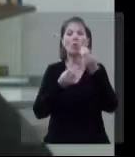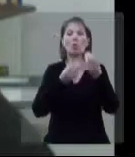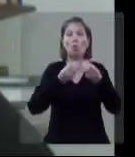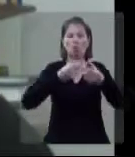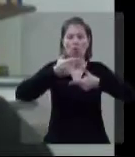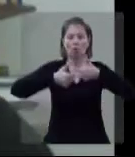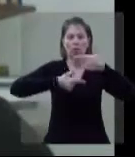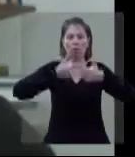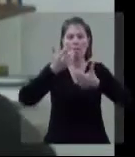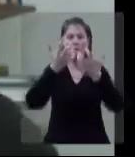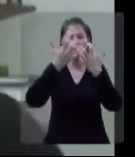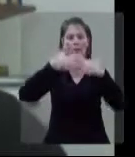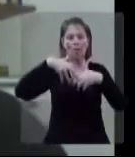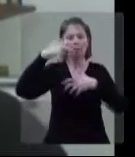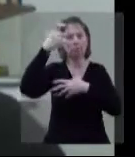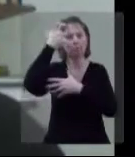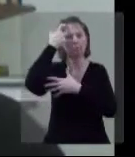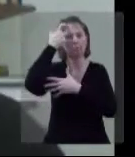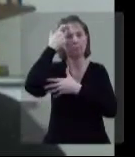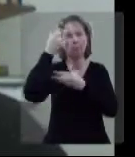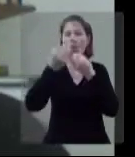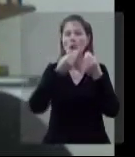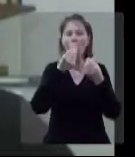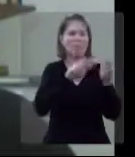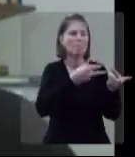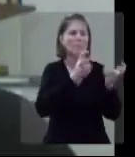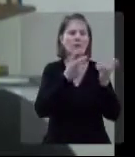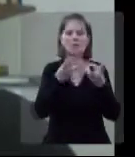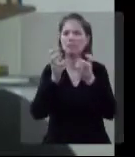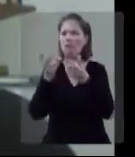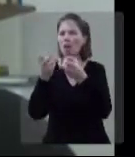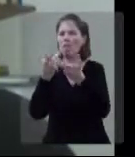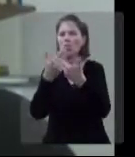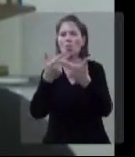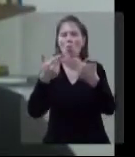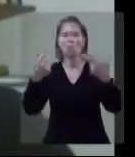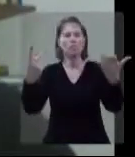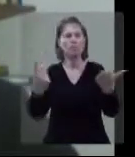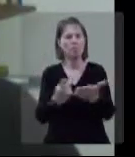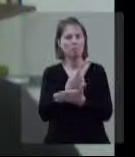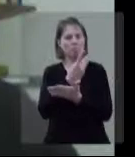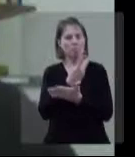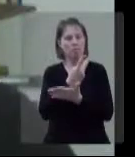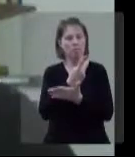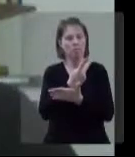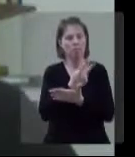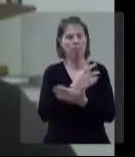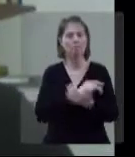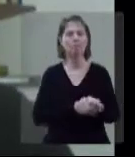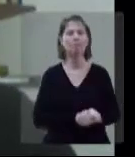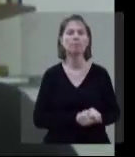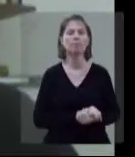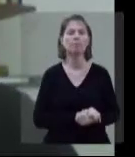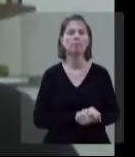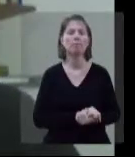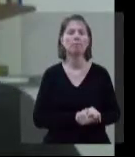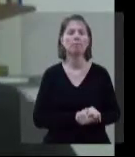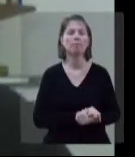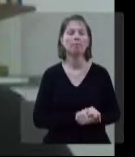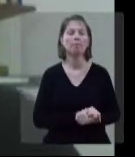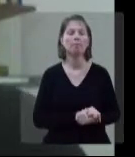né? A gente nunca pode prever como o cérebro vai perceber aquela situação